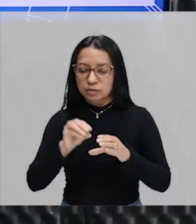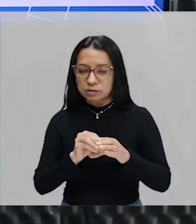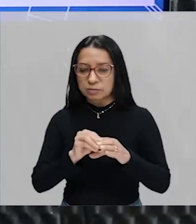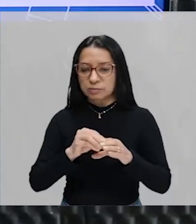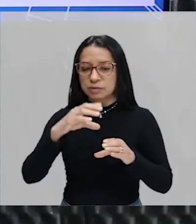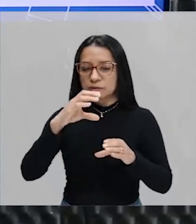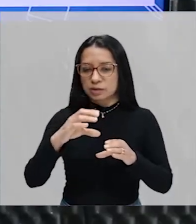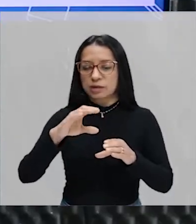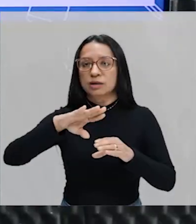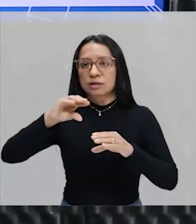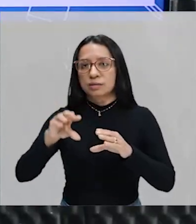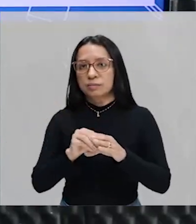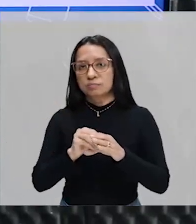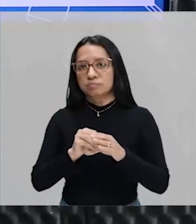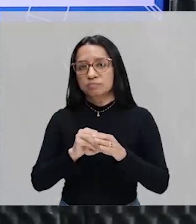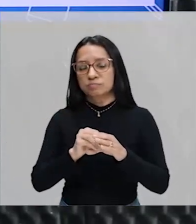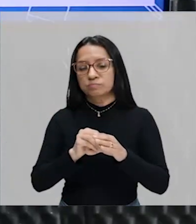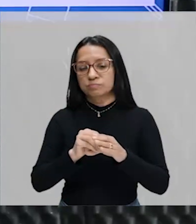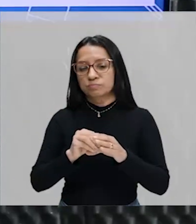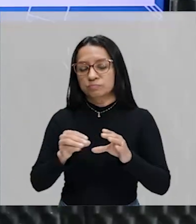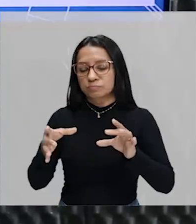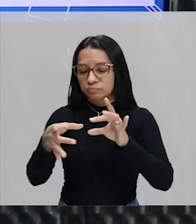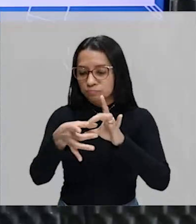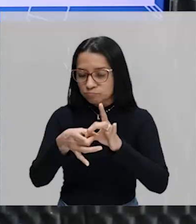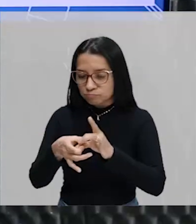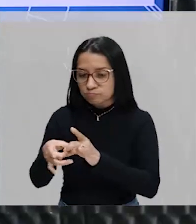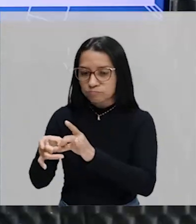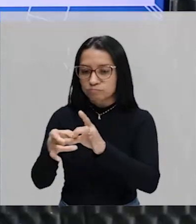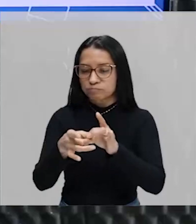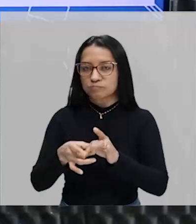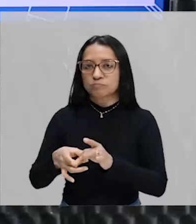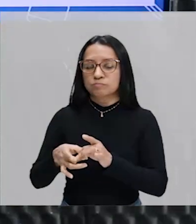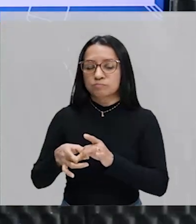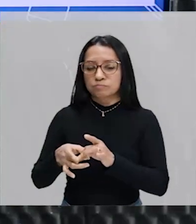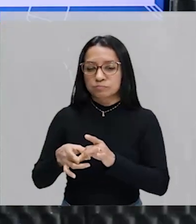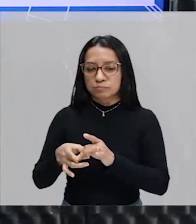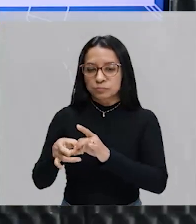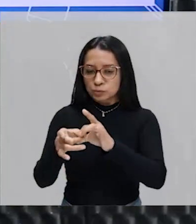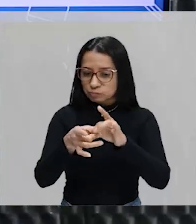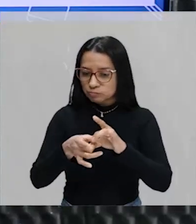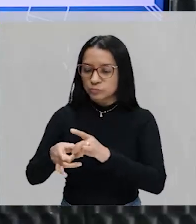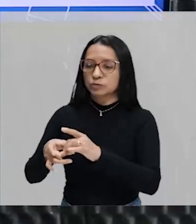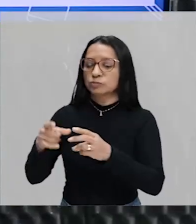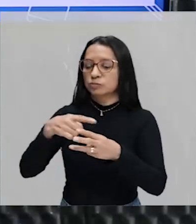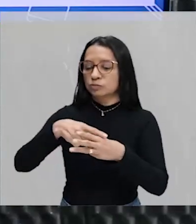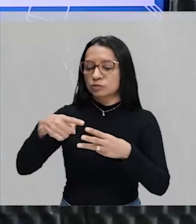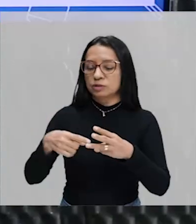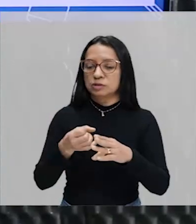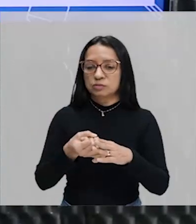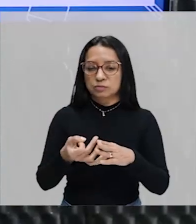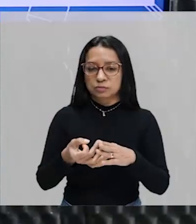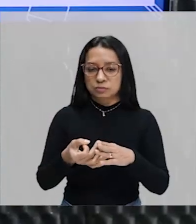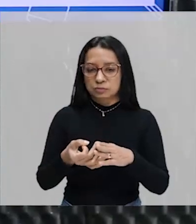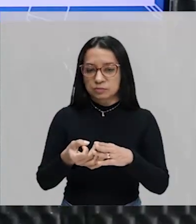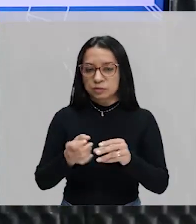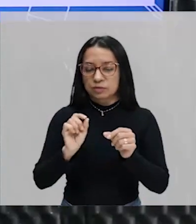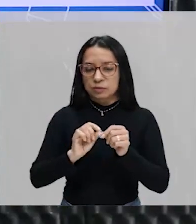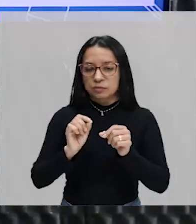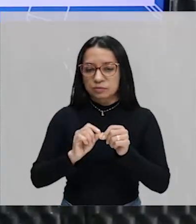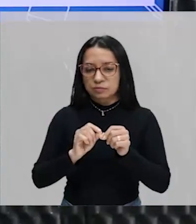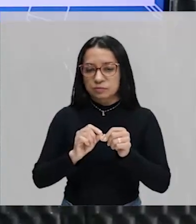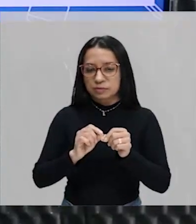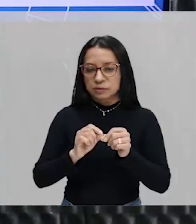também está nesse conjunto. Ou seja, esse conjunto X, ele está contido na união dos três conjuntos. E aqui eu quero fazer uma correção, tá?